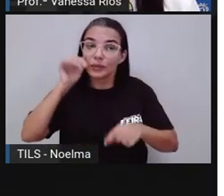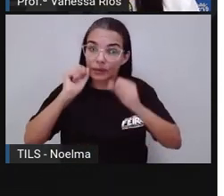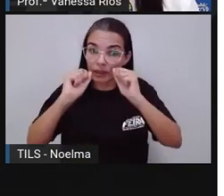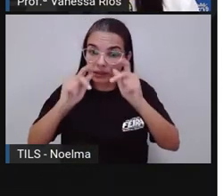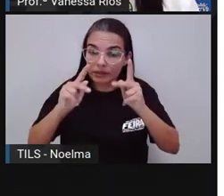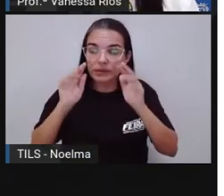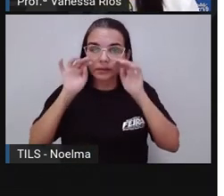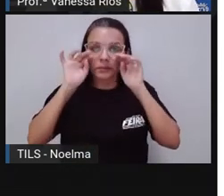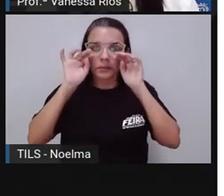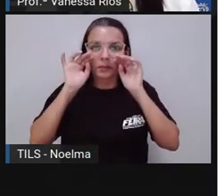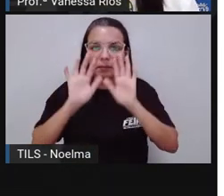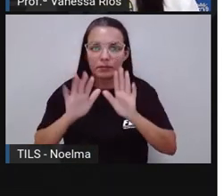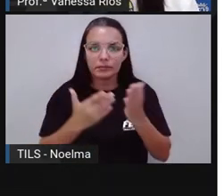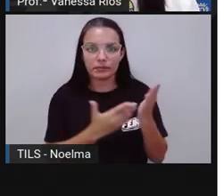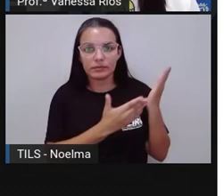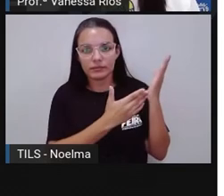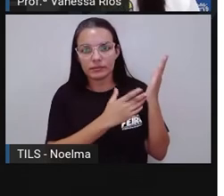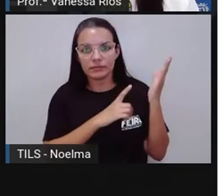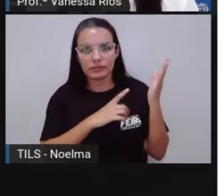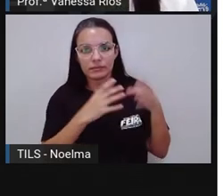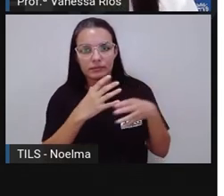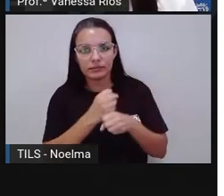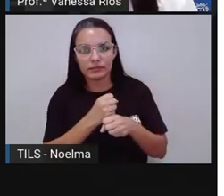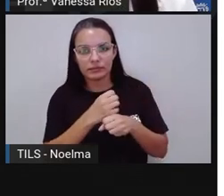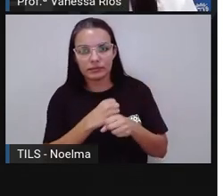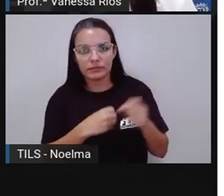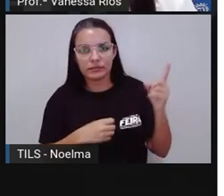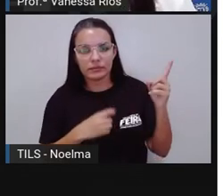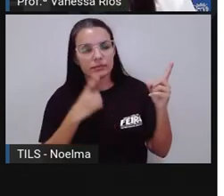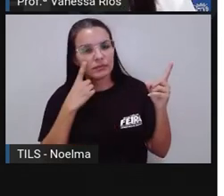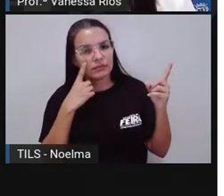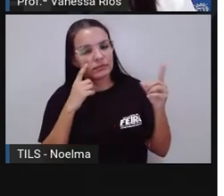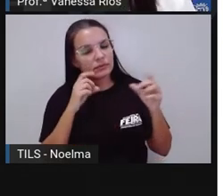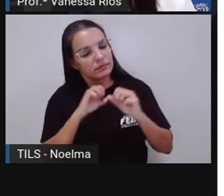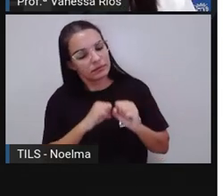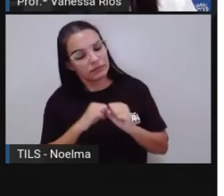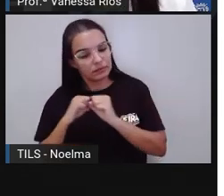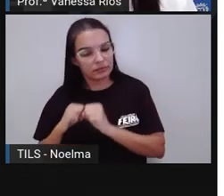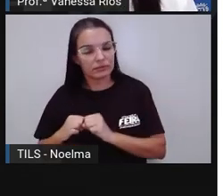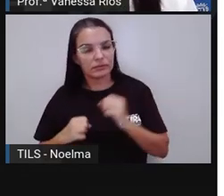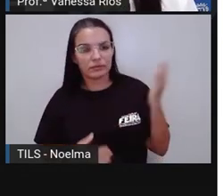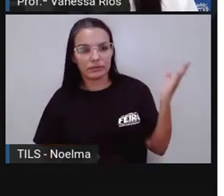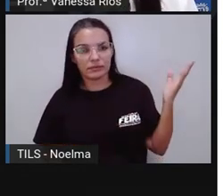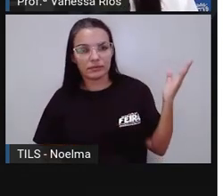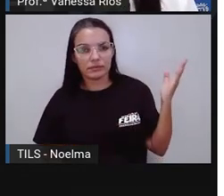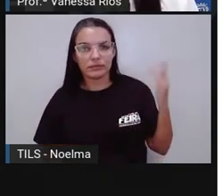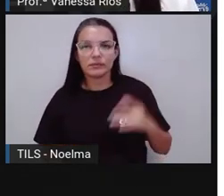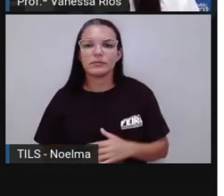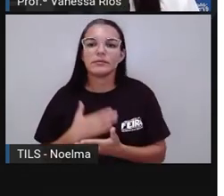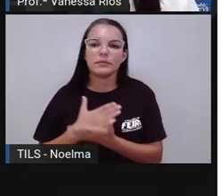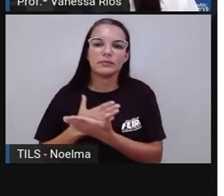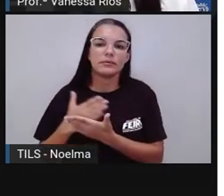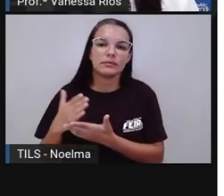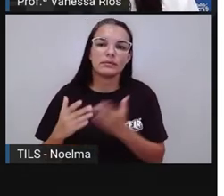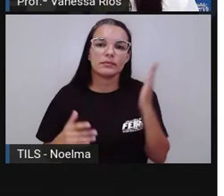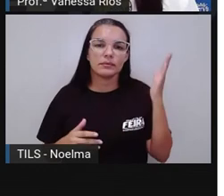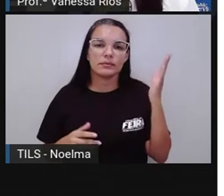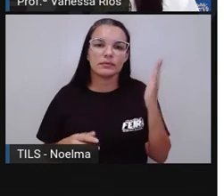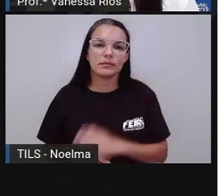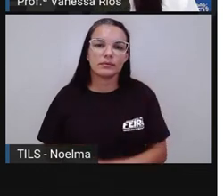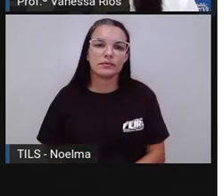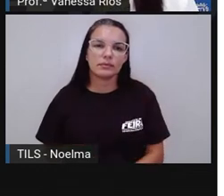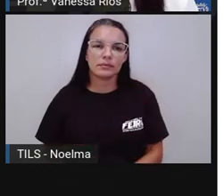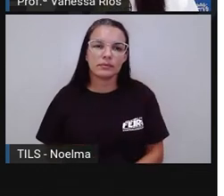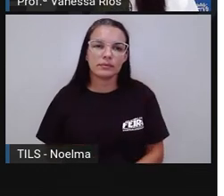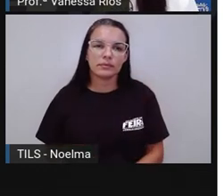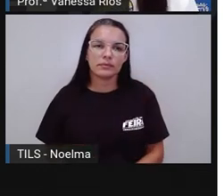Então, a prova vai começar por essa prateleira aqui,